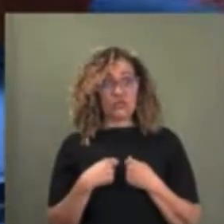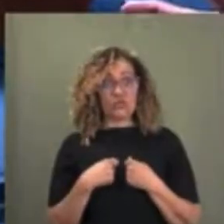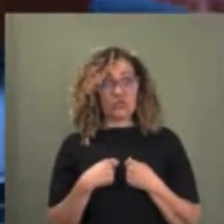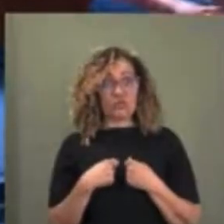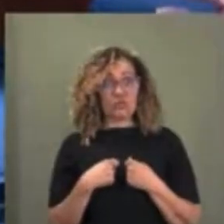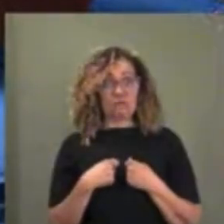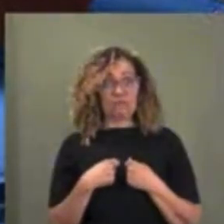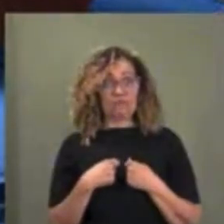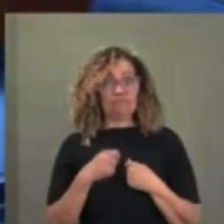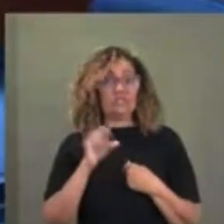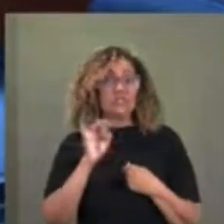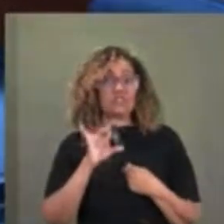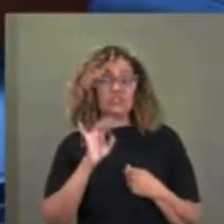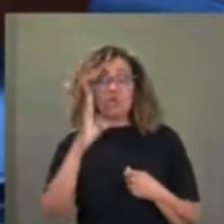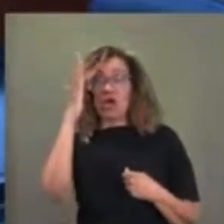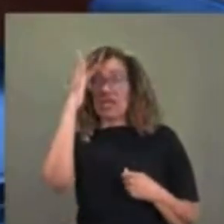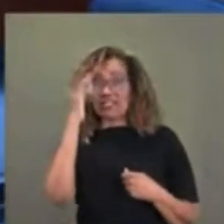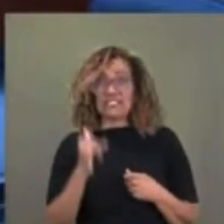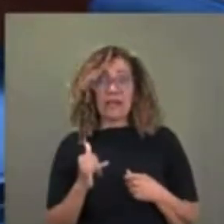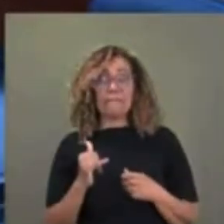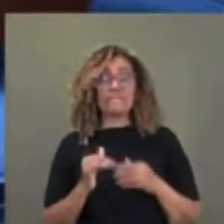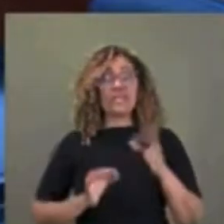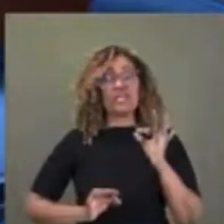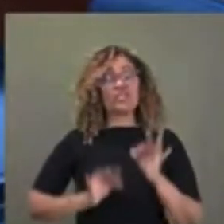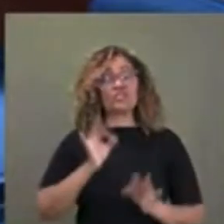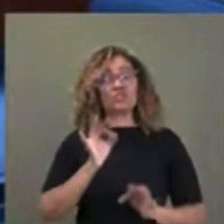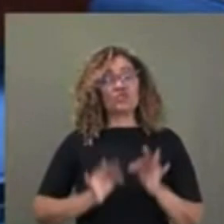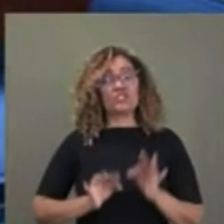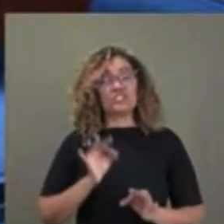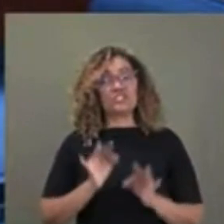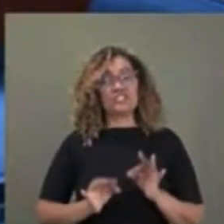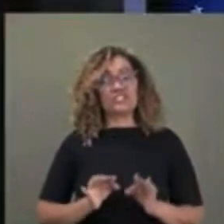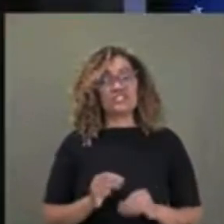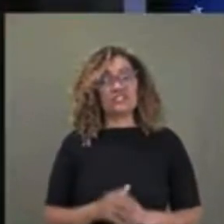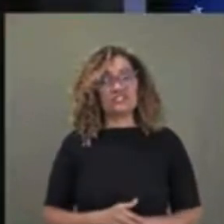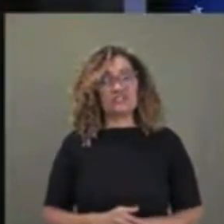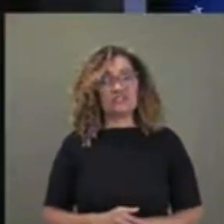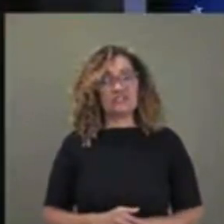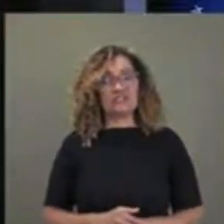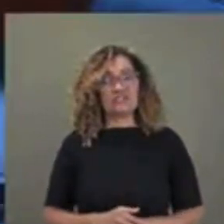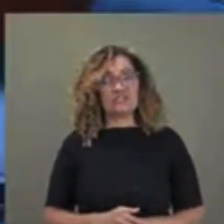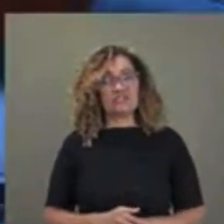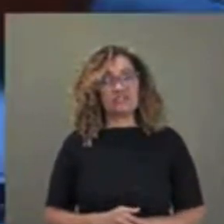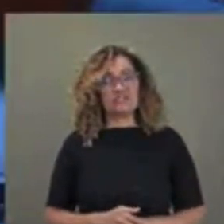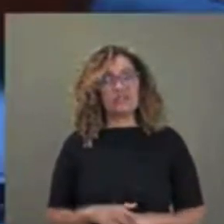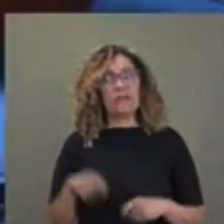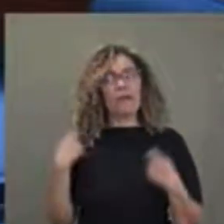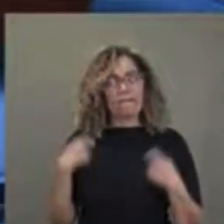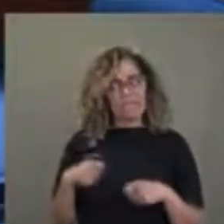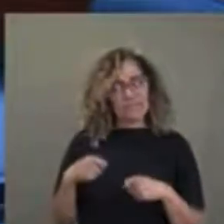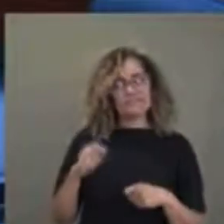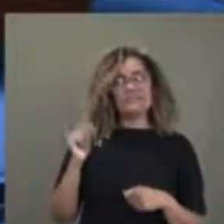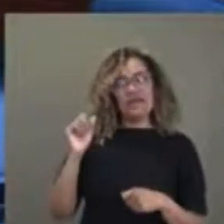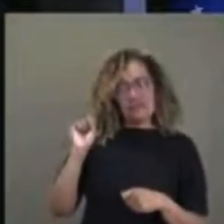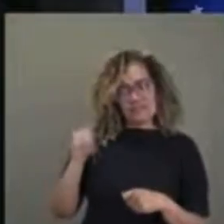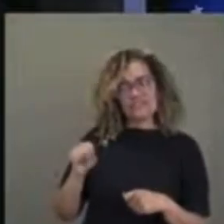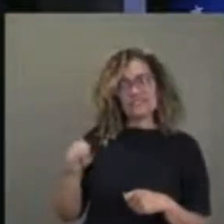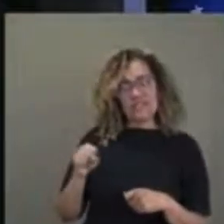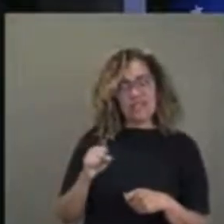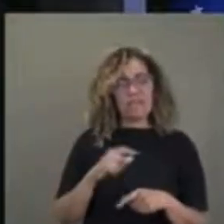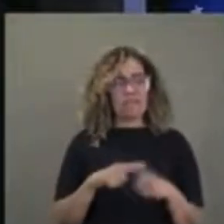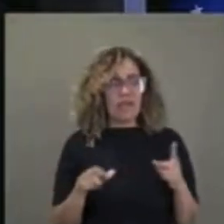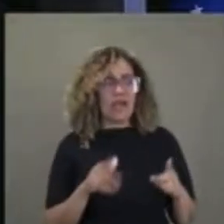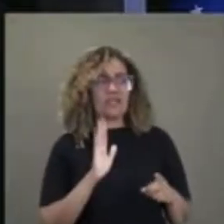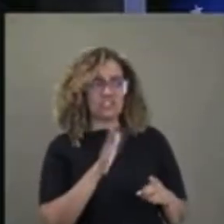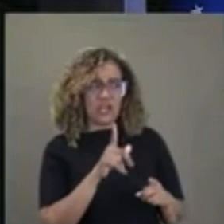notório saber jurídico, ou não é? Assim que diz... Pelo menos devia ser, Deveria ser, mas está expresso na Constituição,